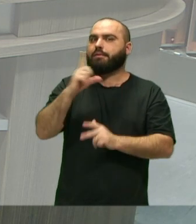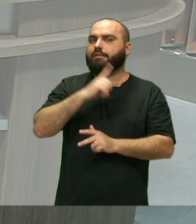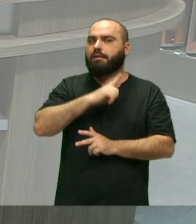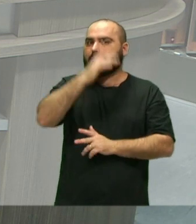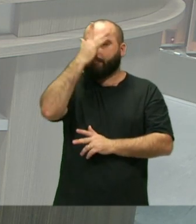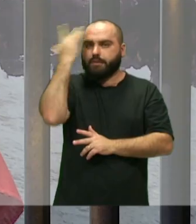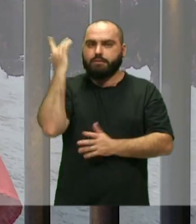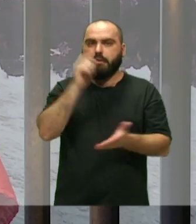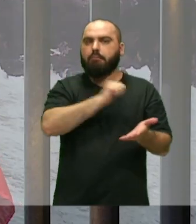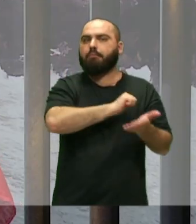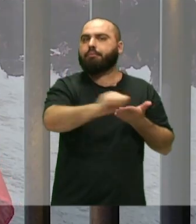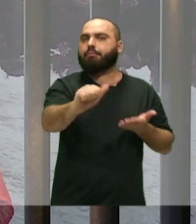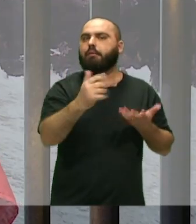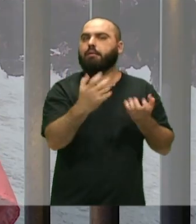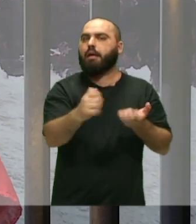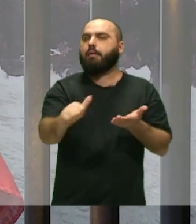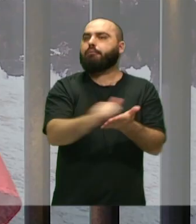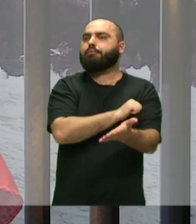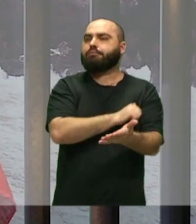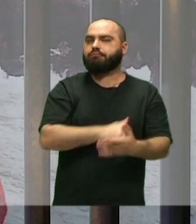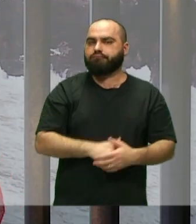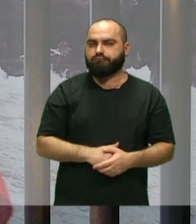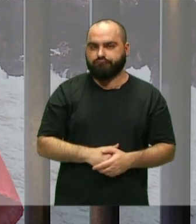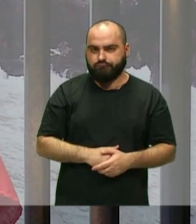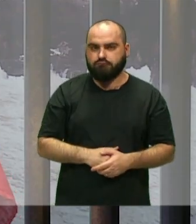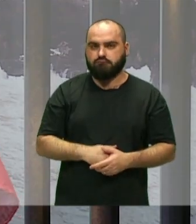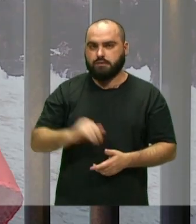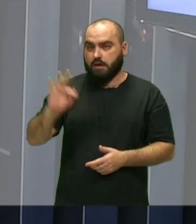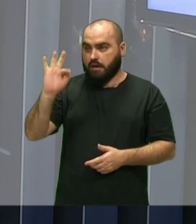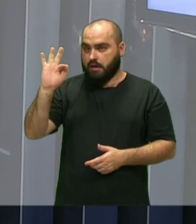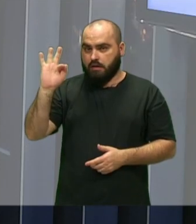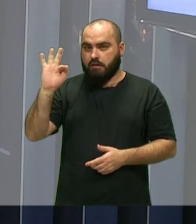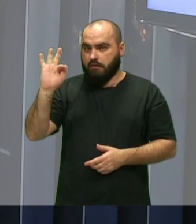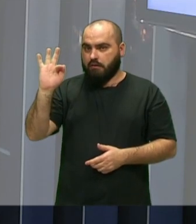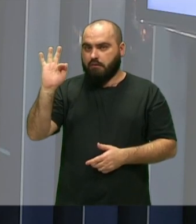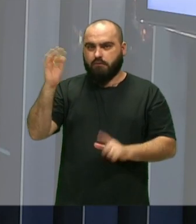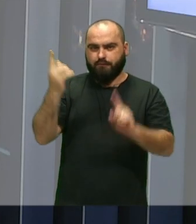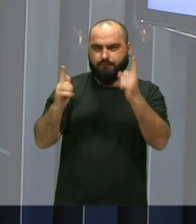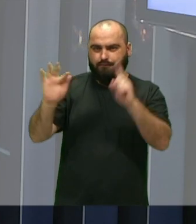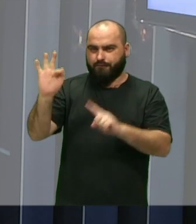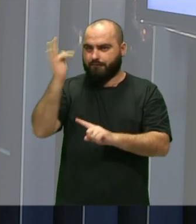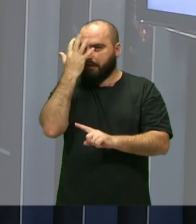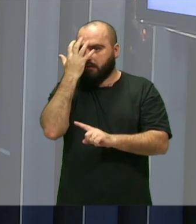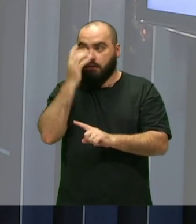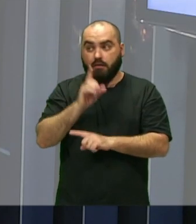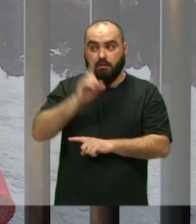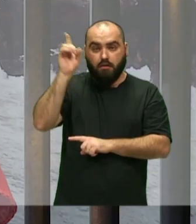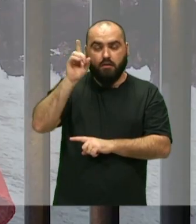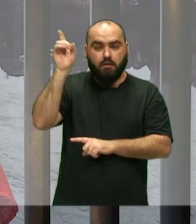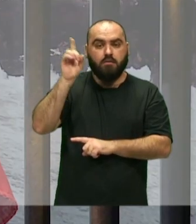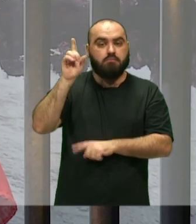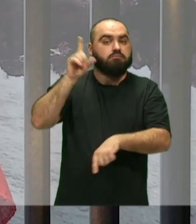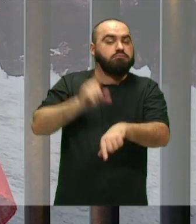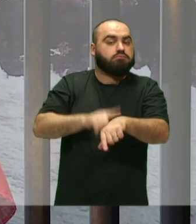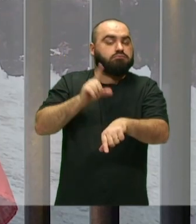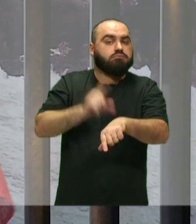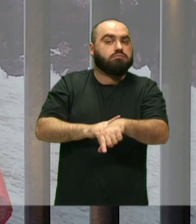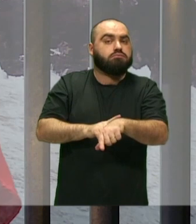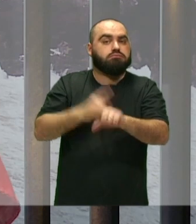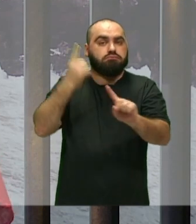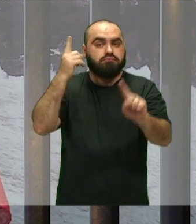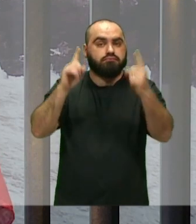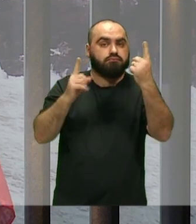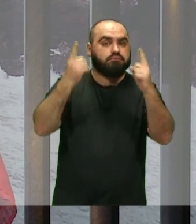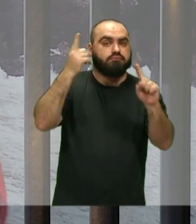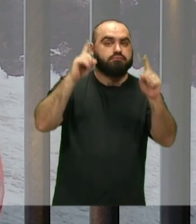apagamento Como a gente Vem sempre lutando Para resistir O nosso carnaval Por exemplo Né? Que é uma manifestação É um período No qual as